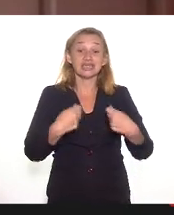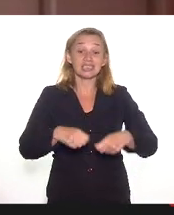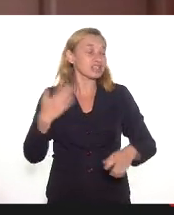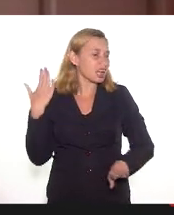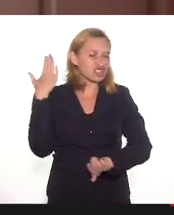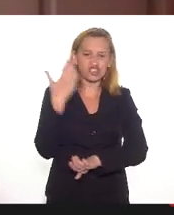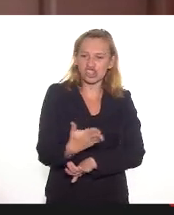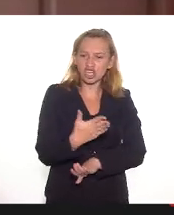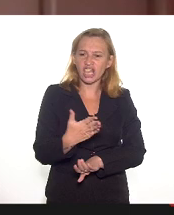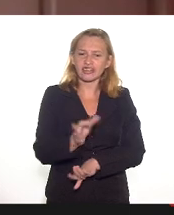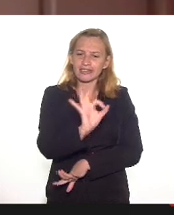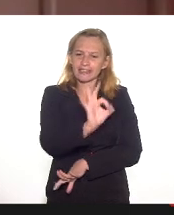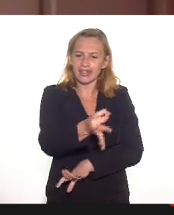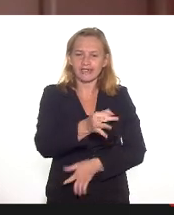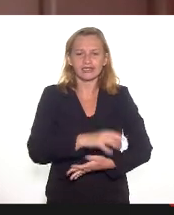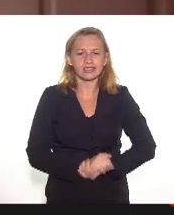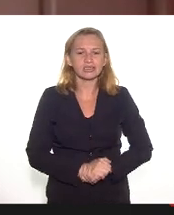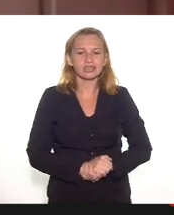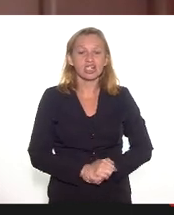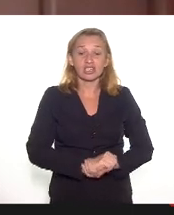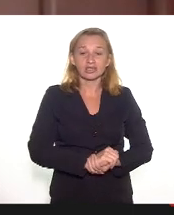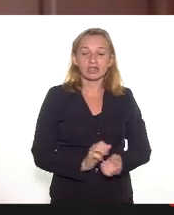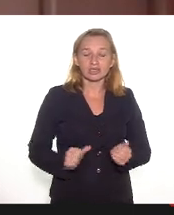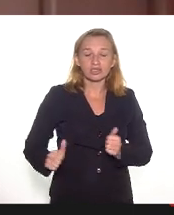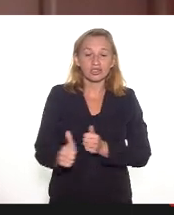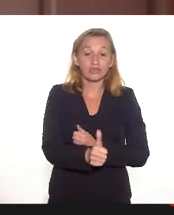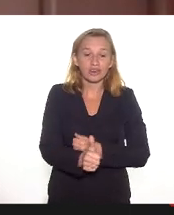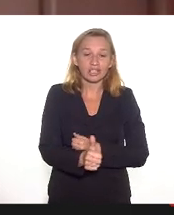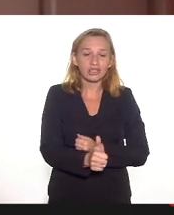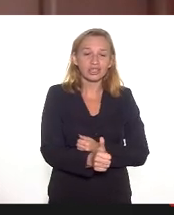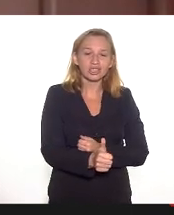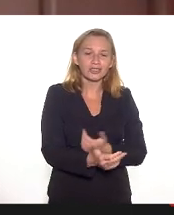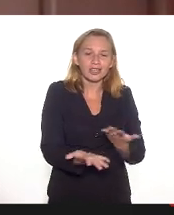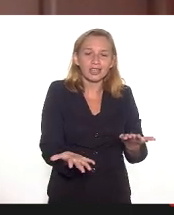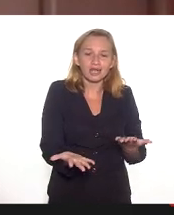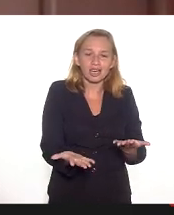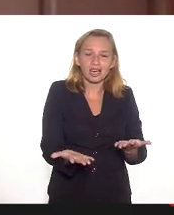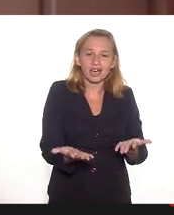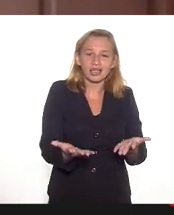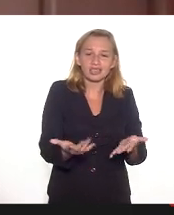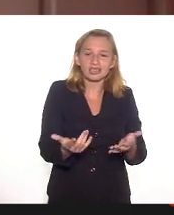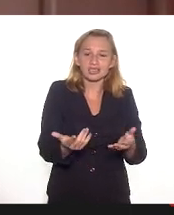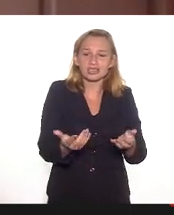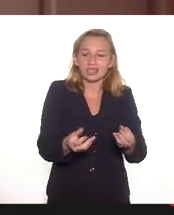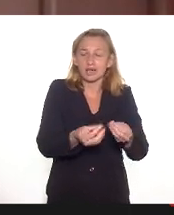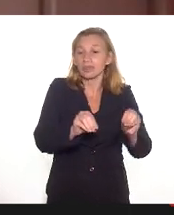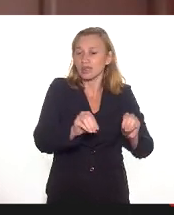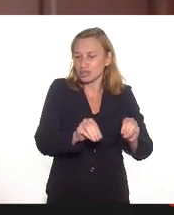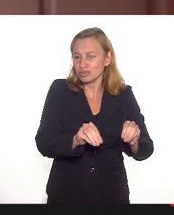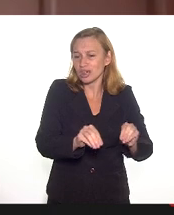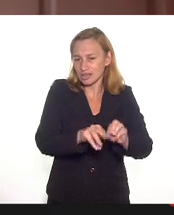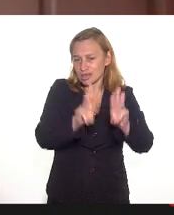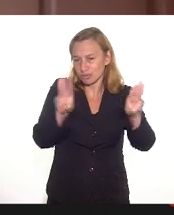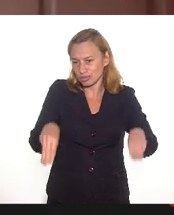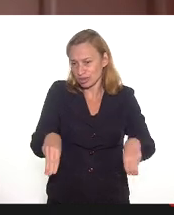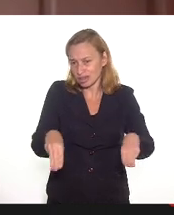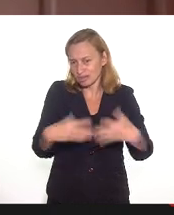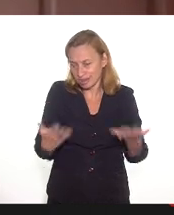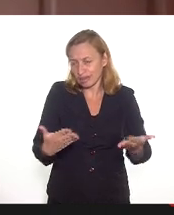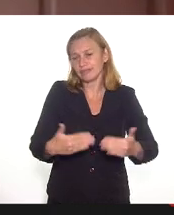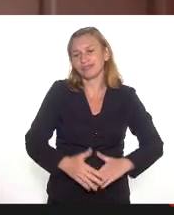diretas, concretas, frente a esse desmonte, que é um desmonte que vem sendo